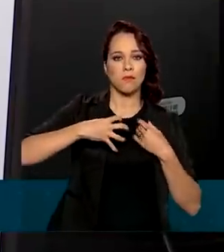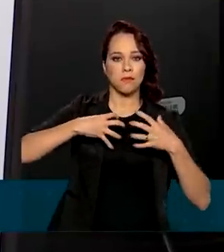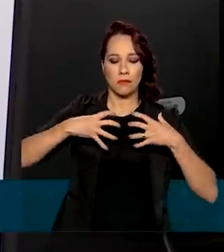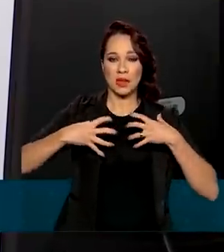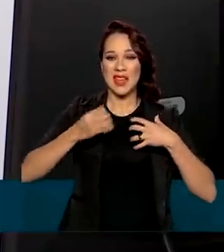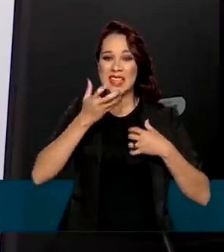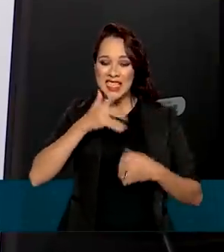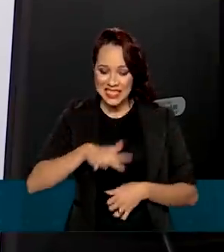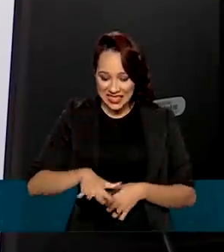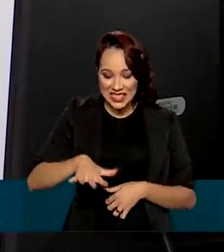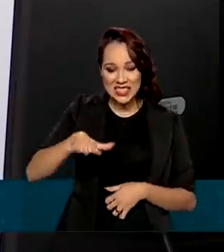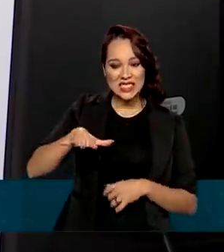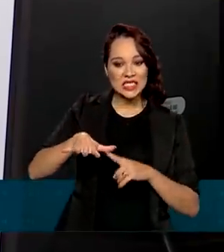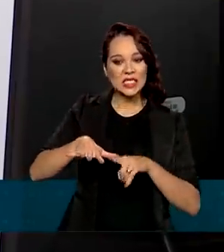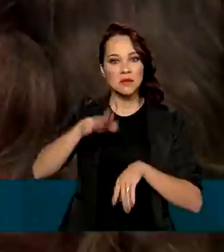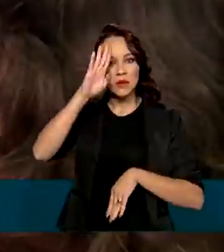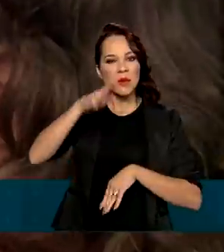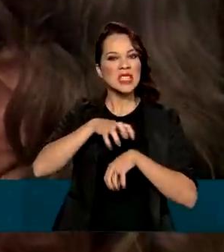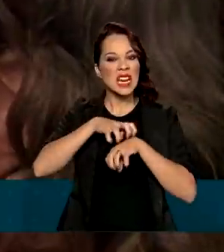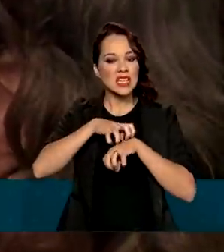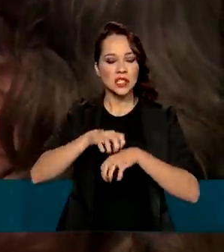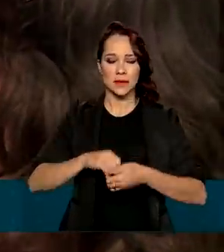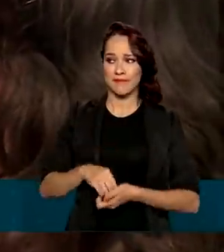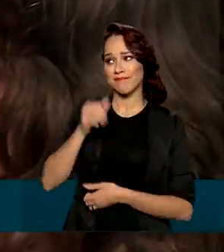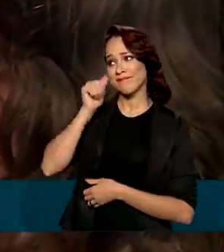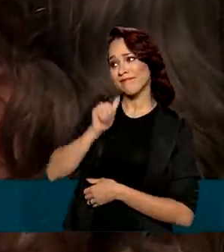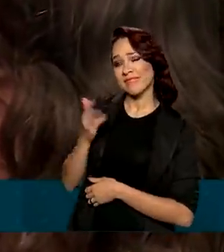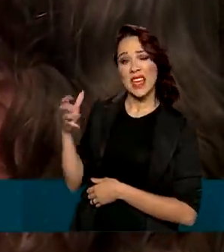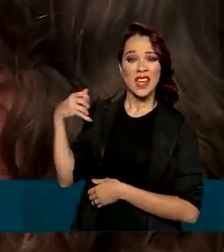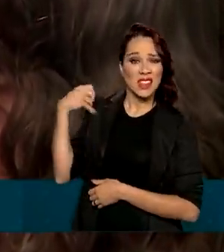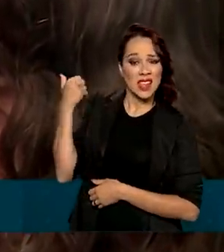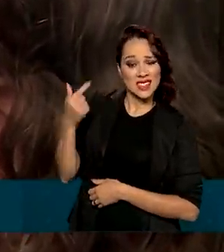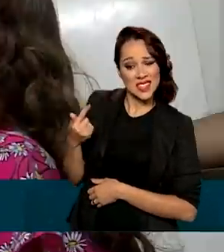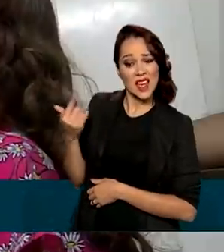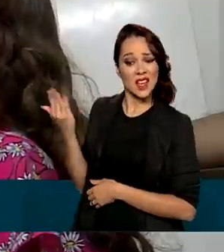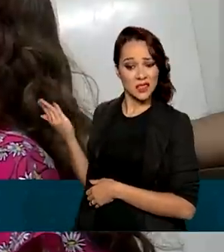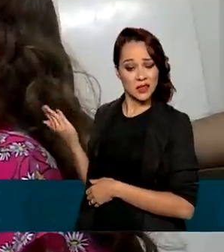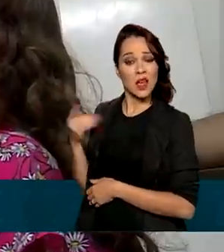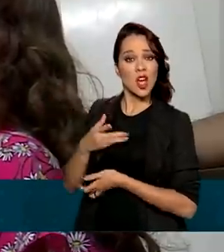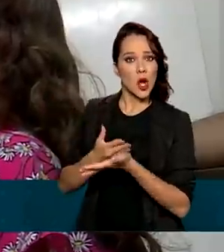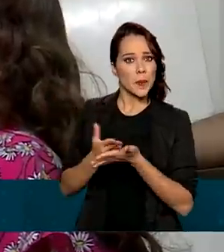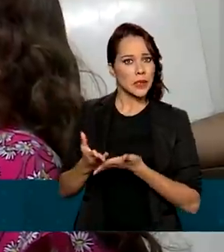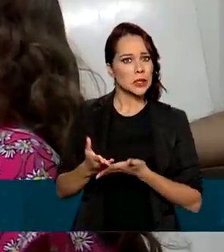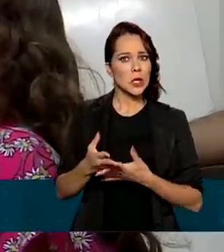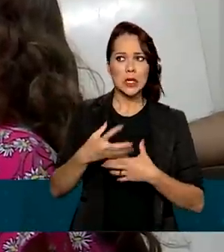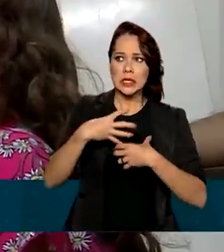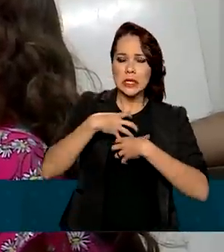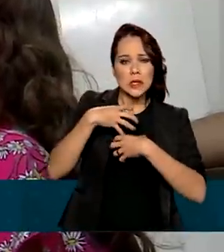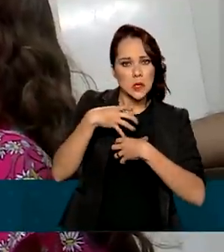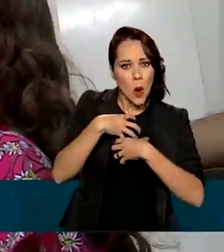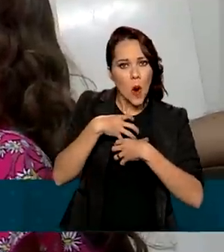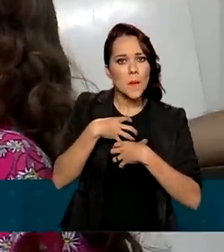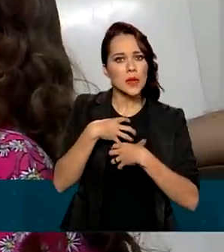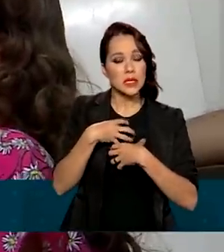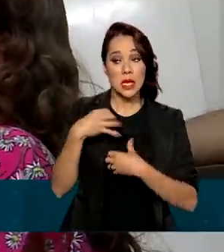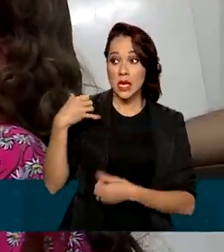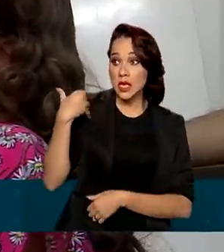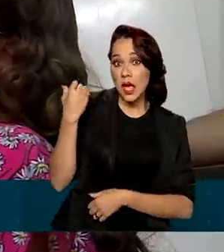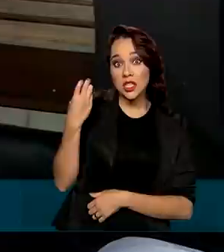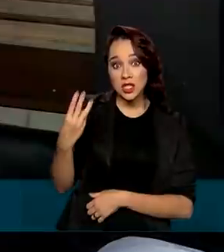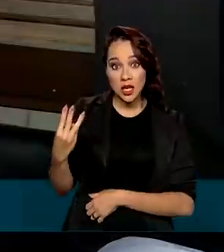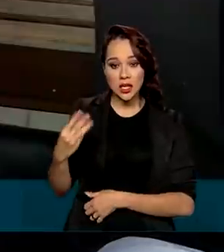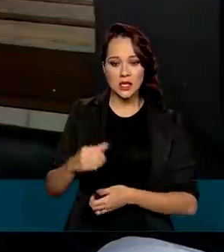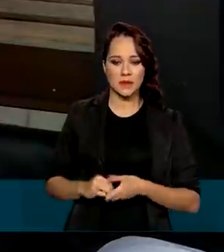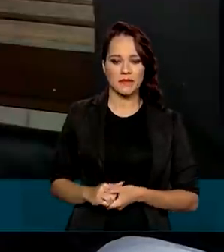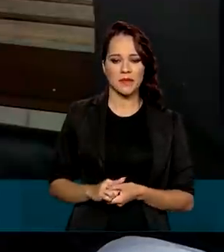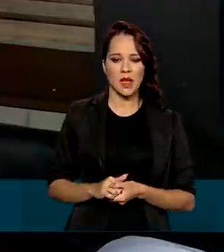infância, ela é principalmente alérgica. A Ana Clara, que tem 7 anos de idade, começou a apresentar os primeiros sintomas aos 3 anos.